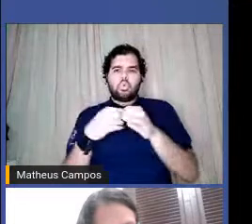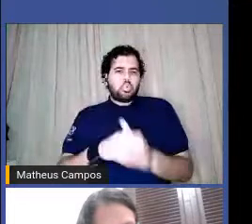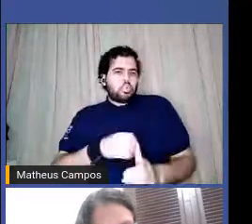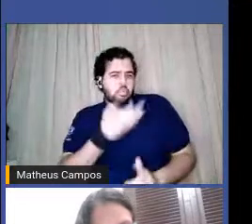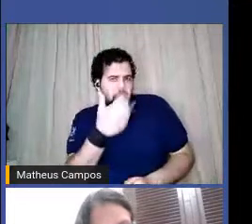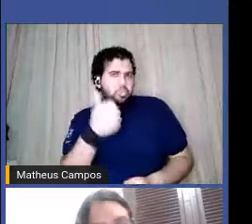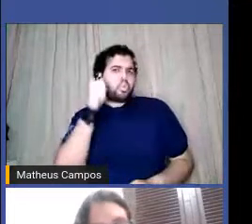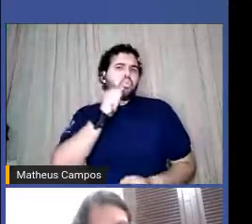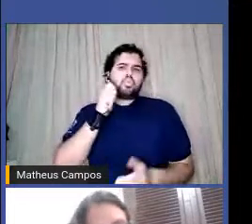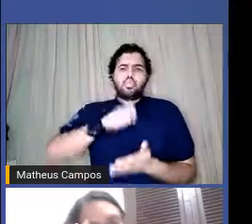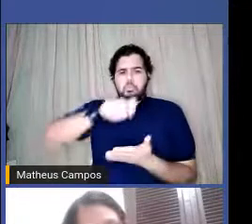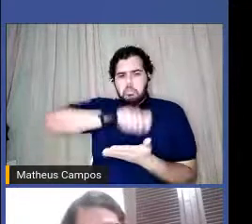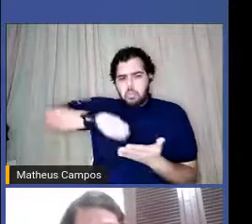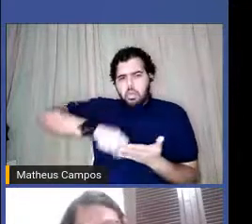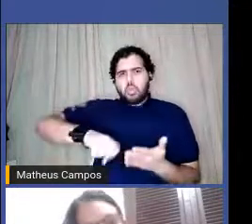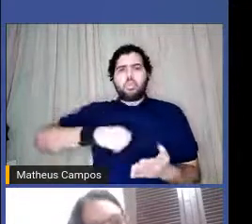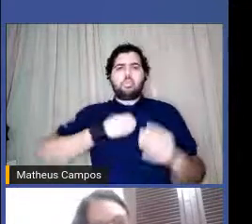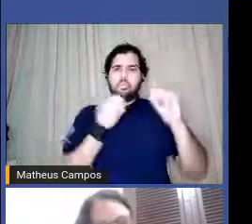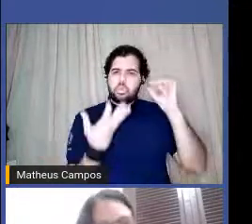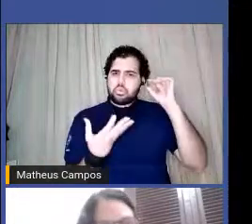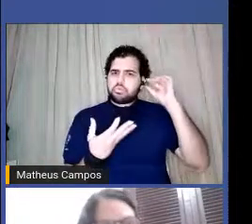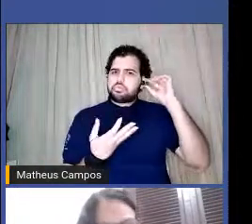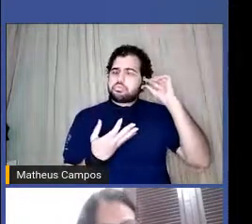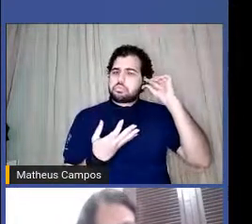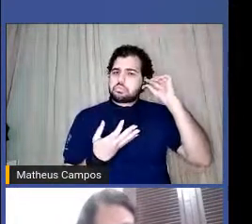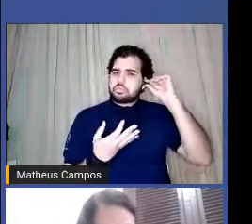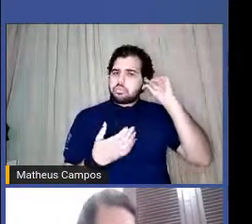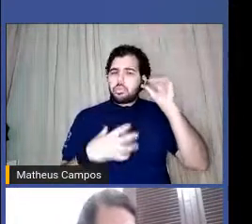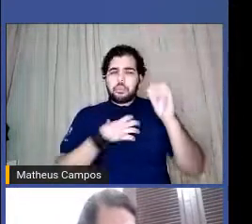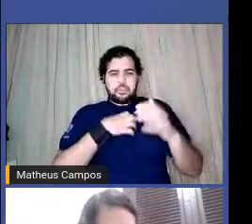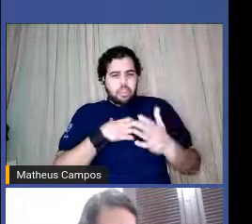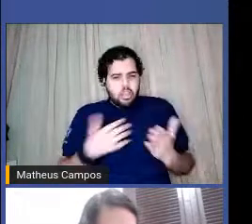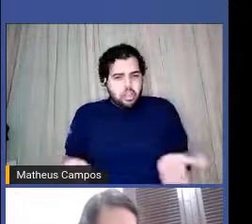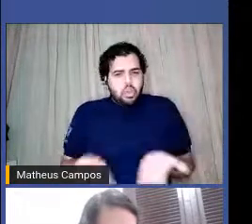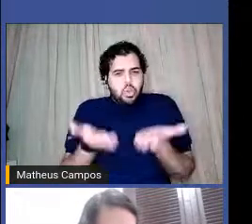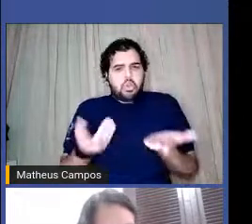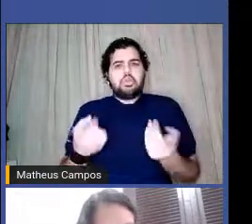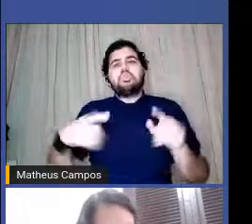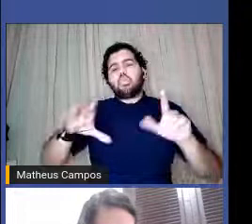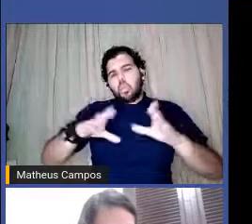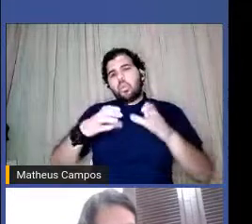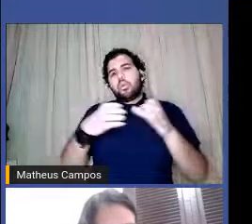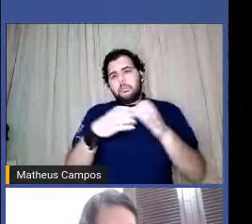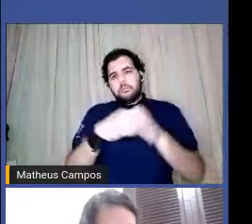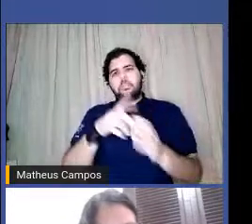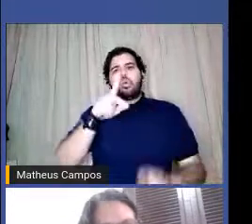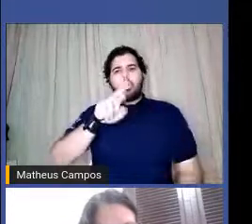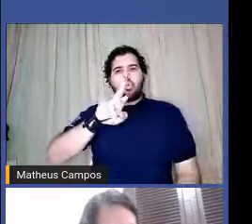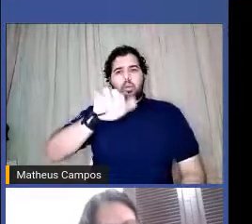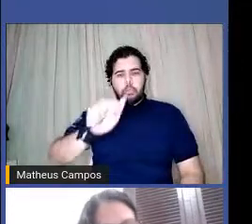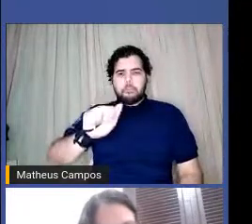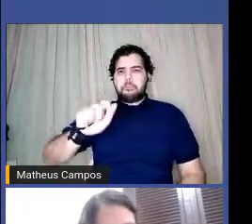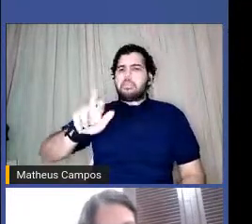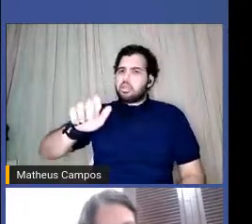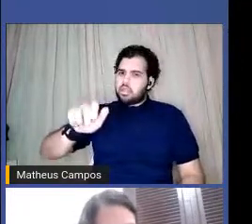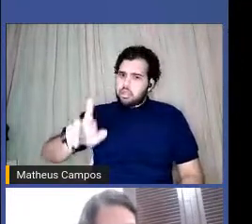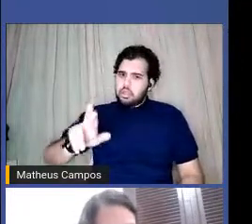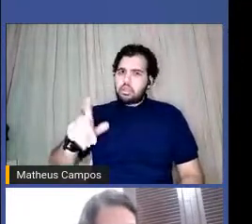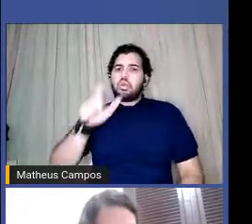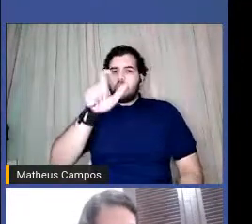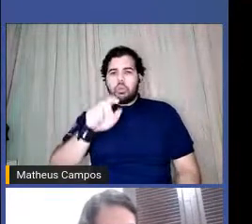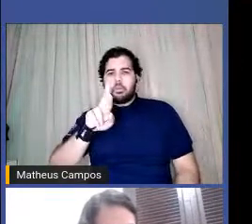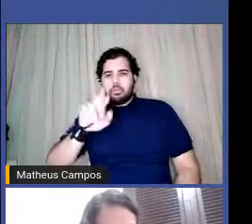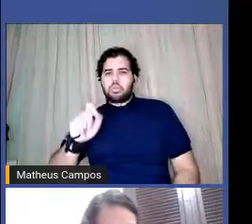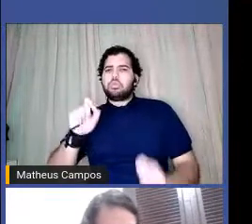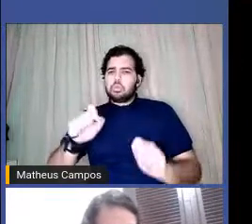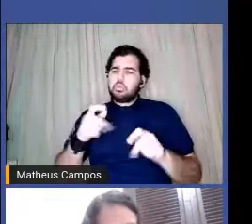escrevem poemas, nos inspiraram, como foi o caso da Pretarau, né, Bruna? Eu já vou seguindo em